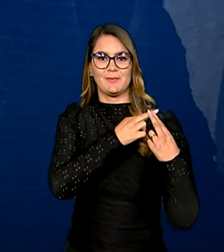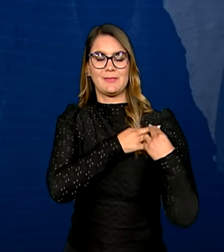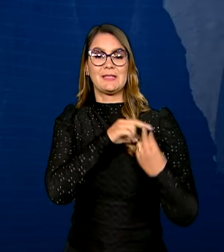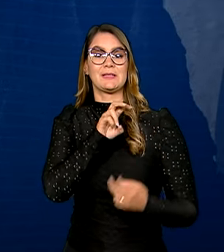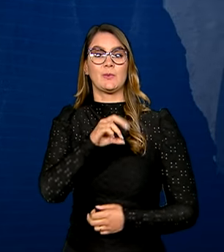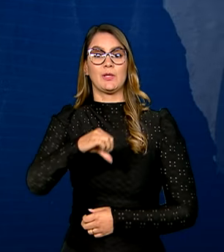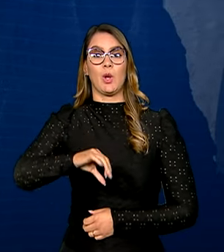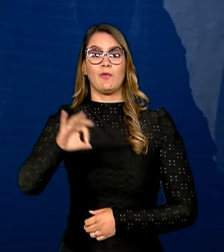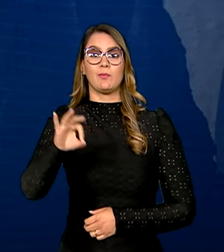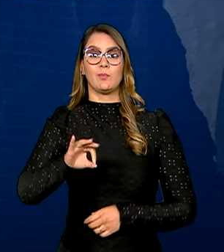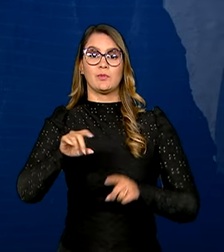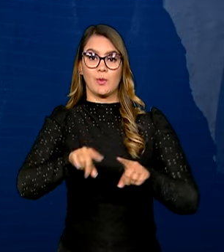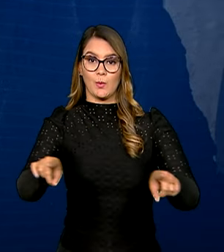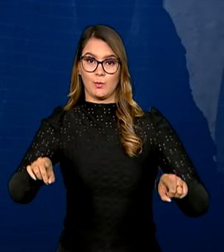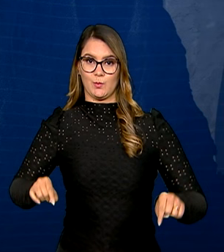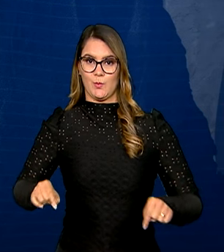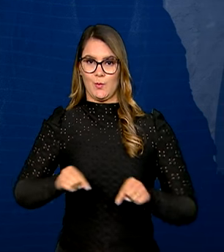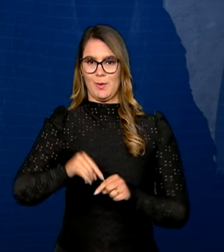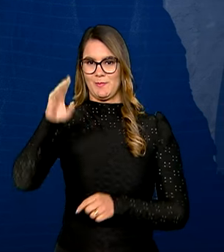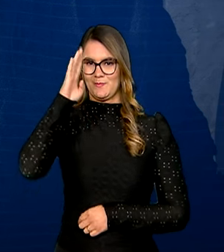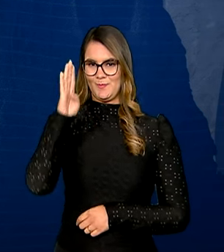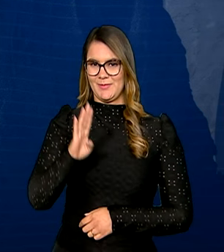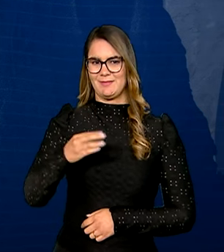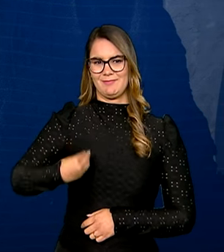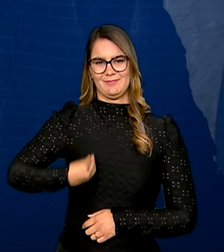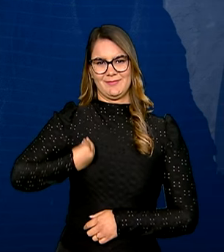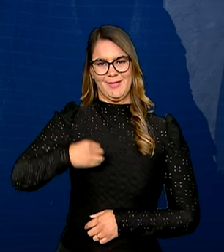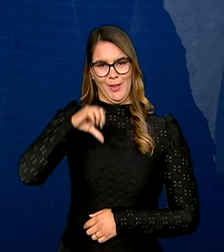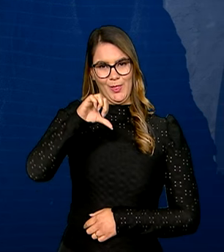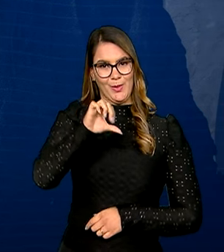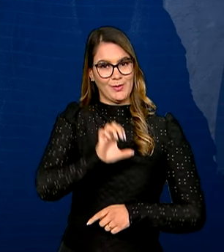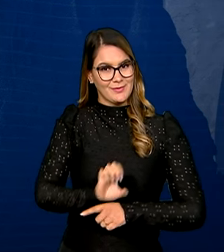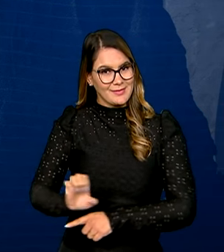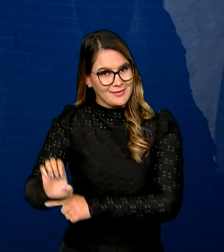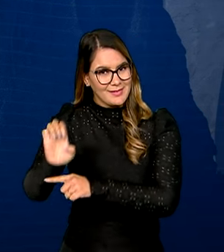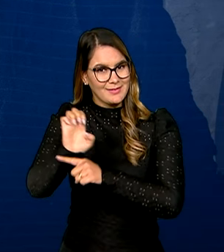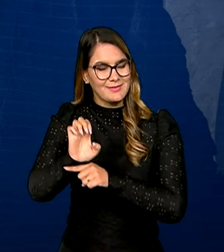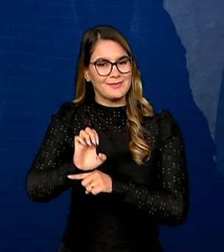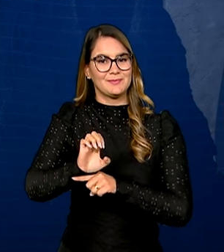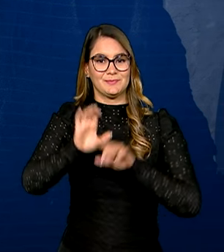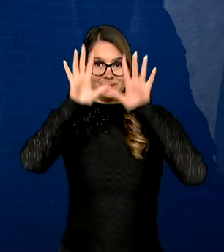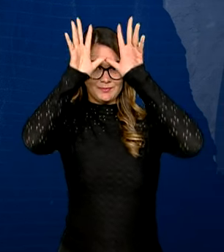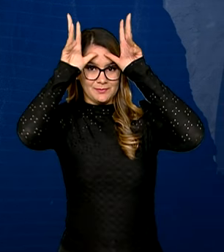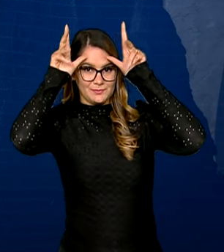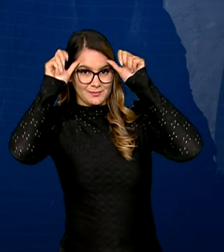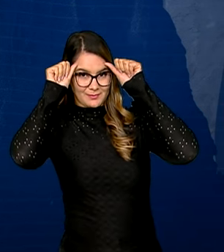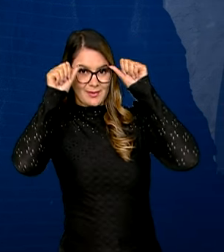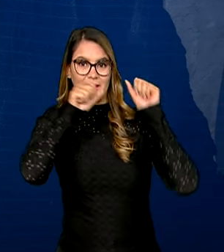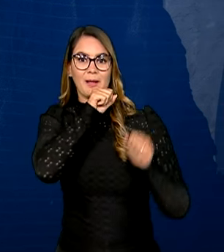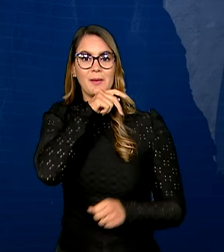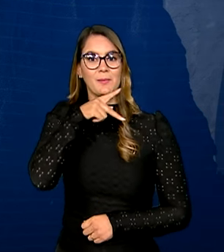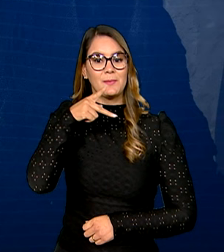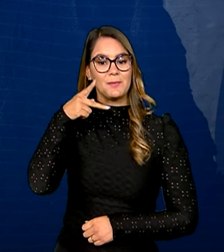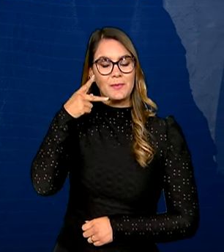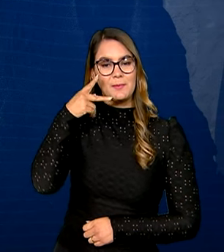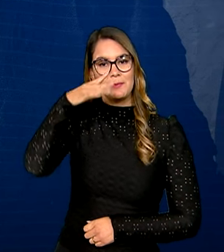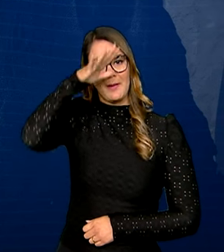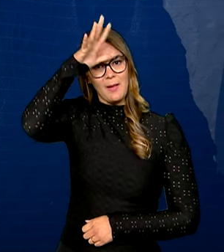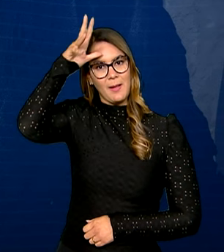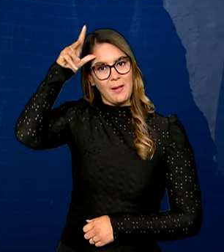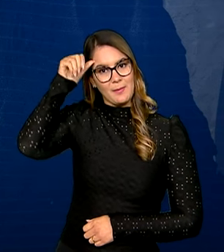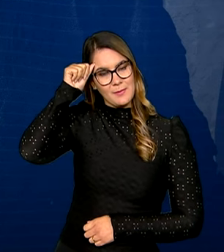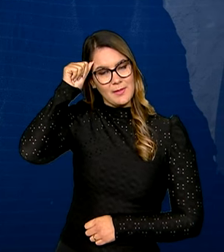% do território brasileiro e está presente em nove estados. Acre, Amapá, Amazonas, Mato Grosso,